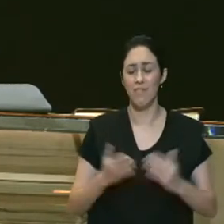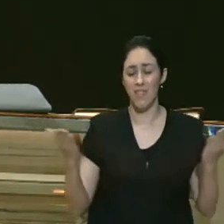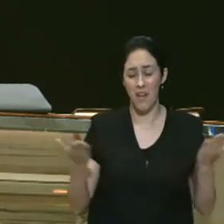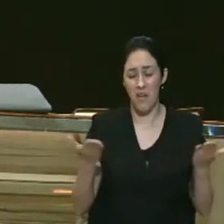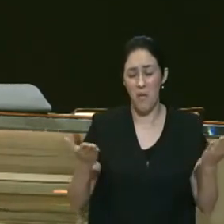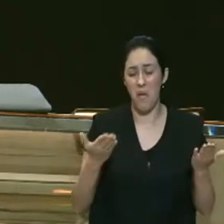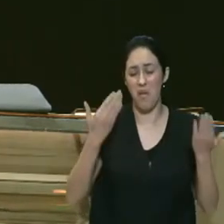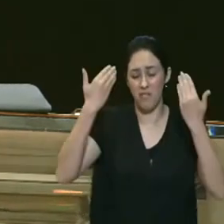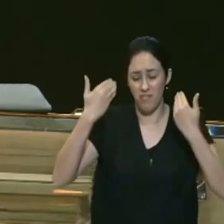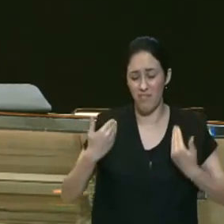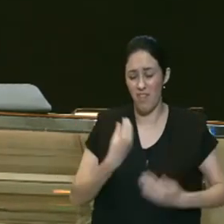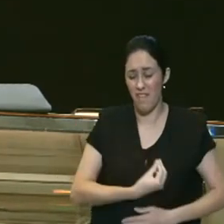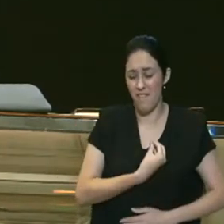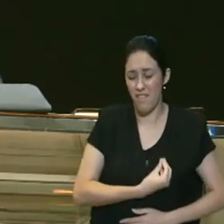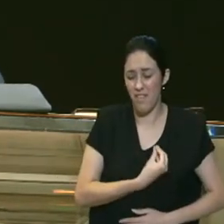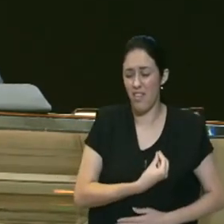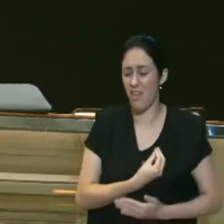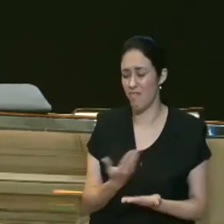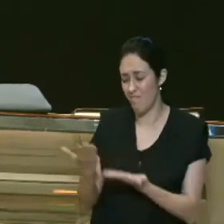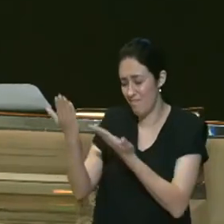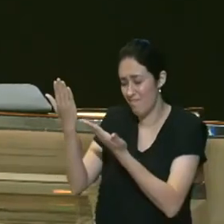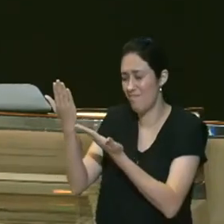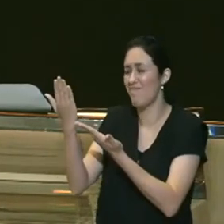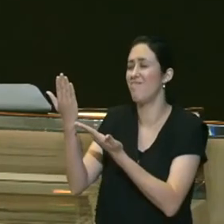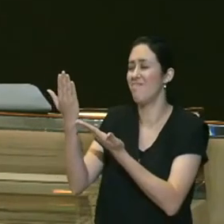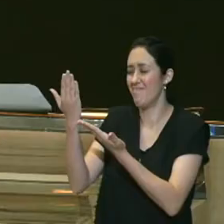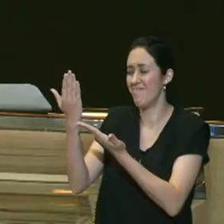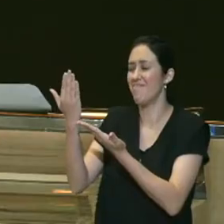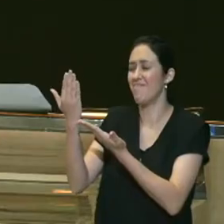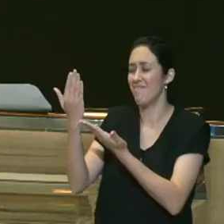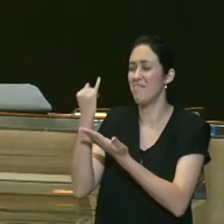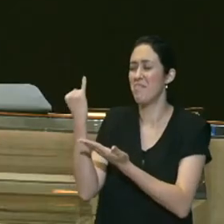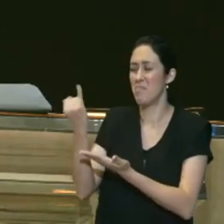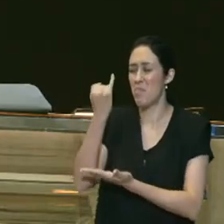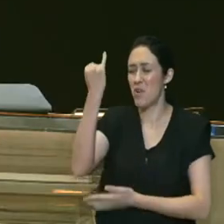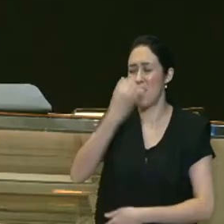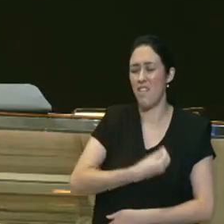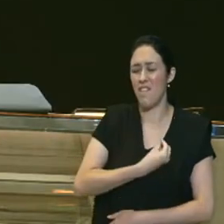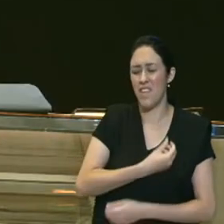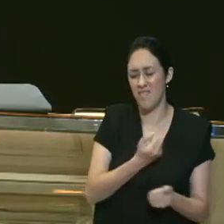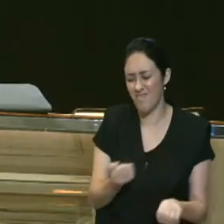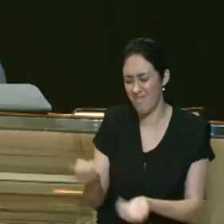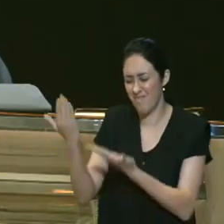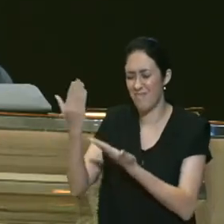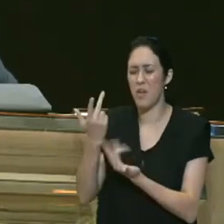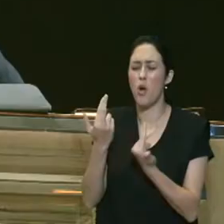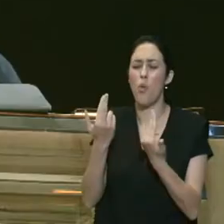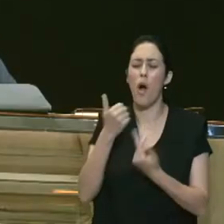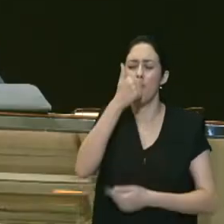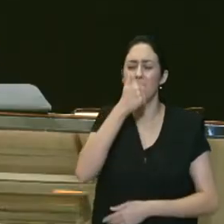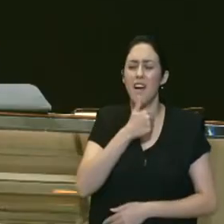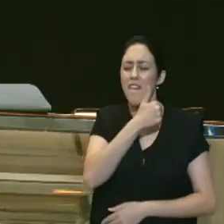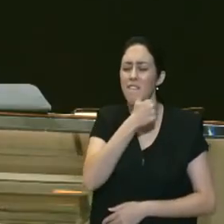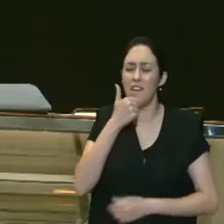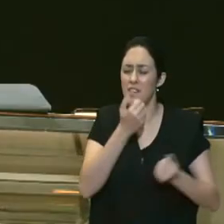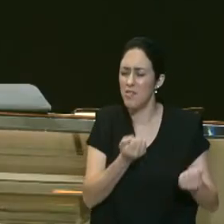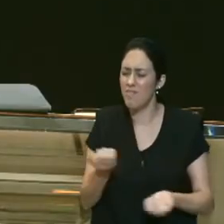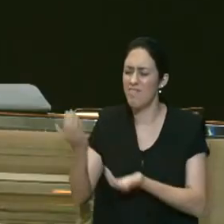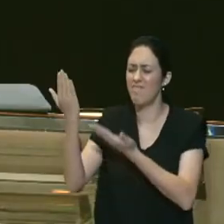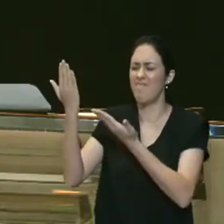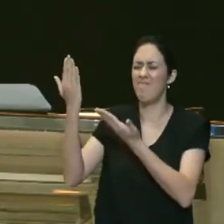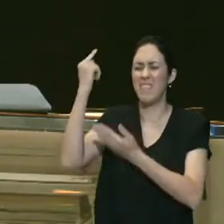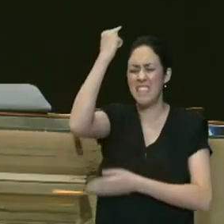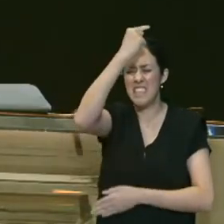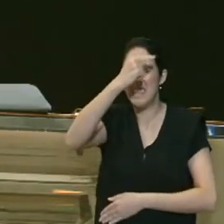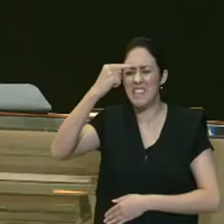que nós queremos ser sim que as nossas vidas sejam sacrifícios vivos santos e agradáveis ao